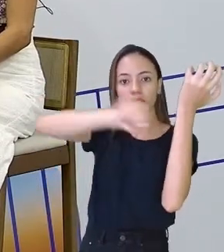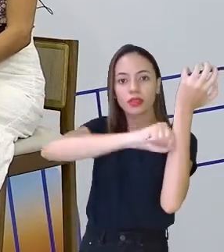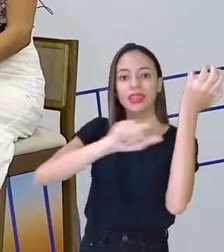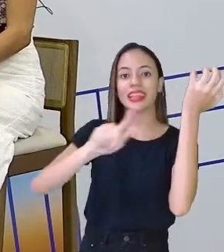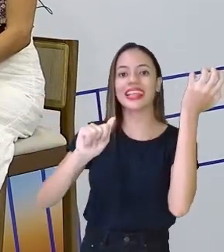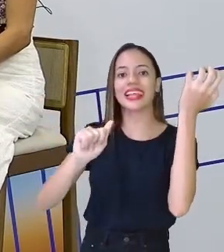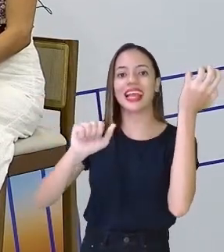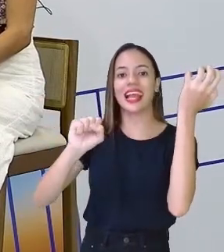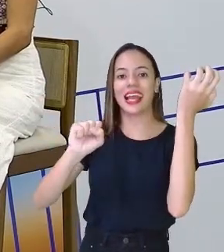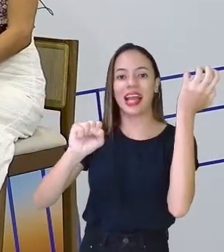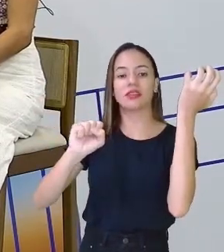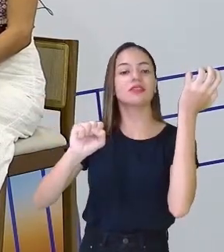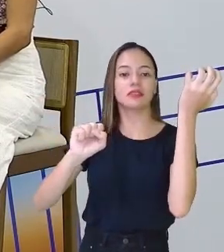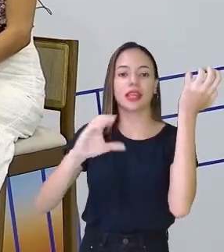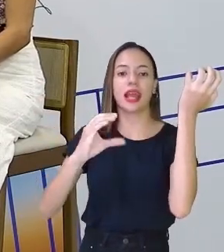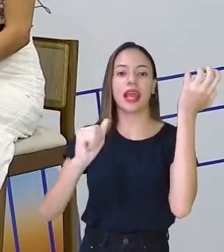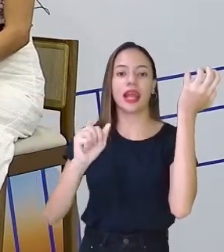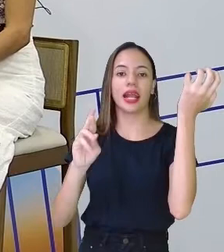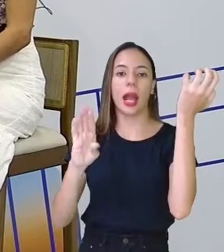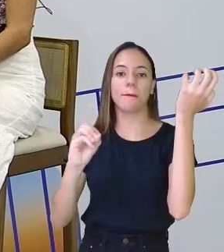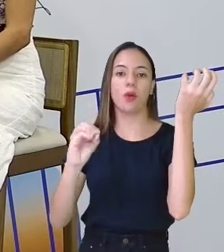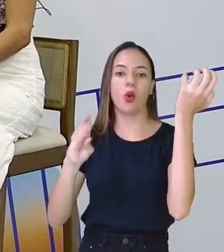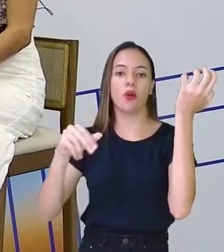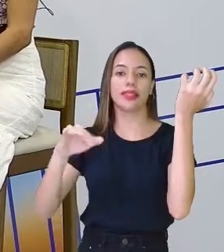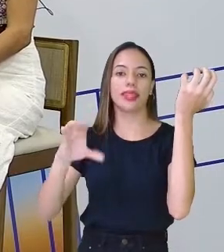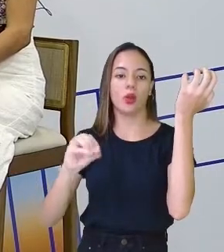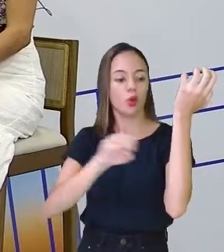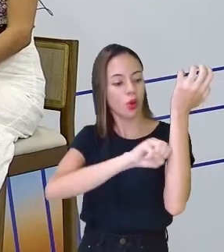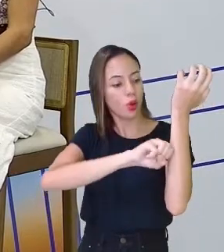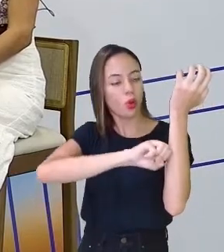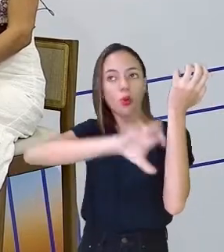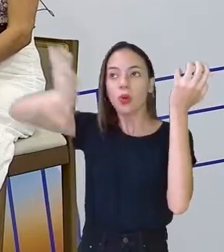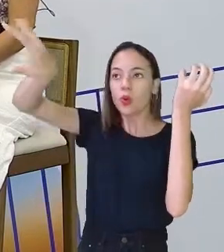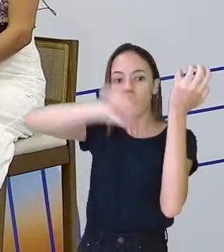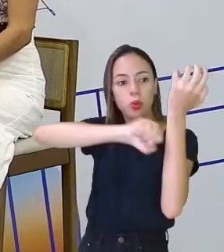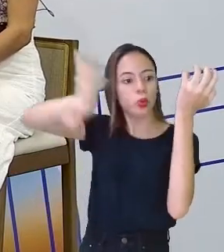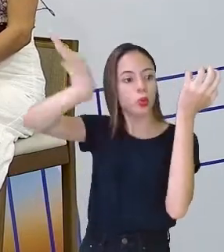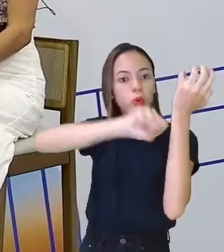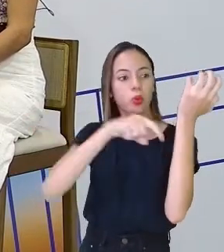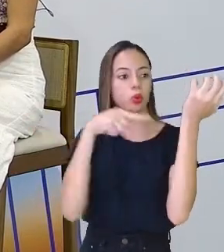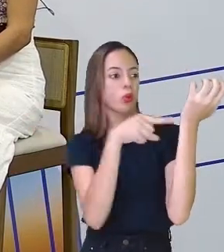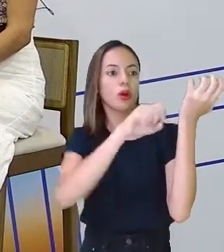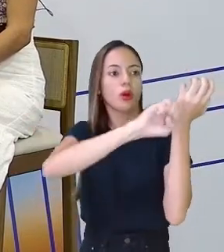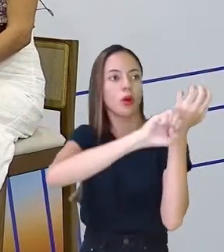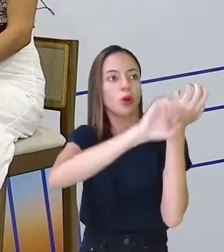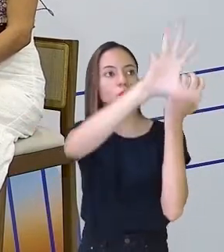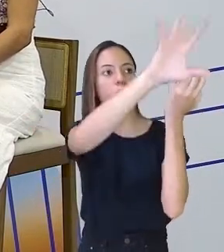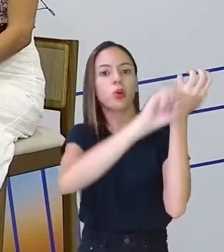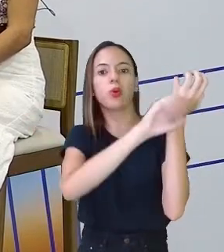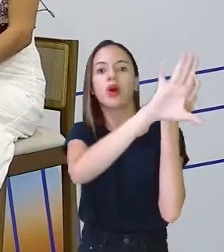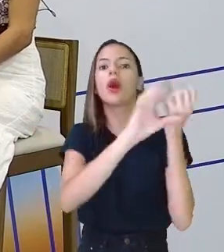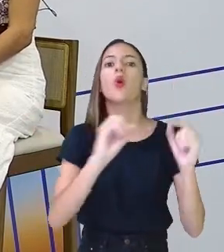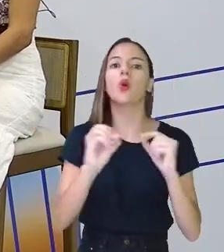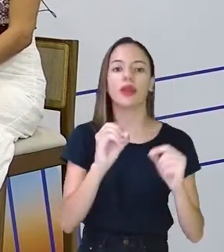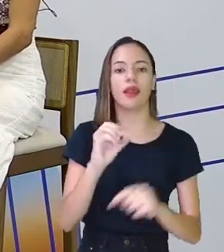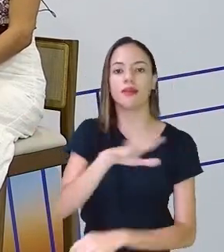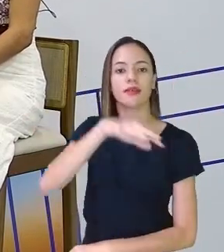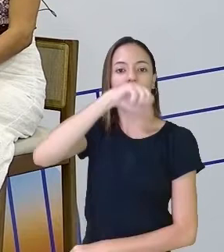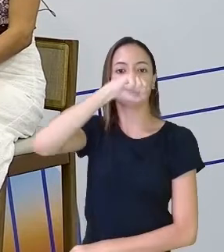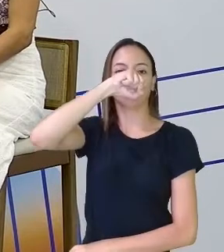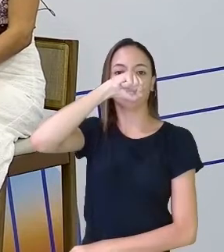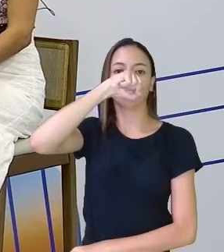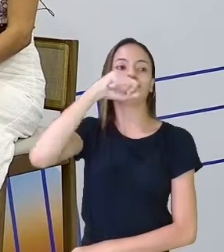libera o ar da vida, que é o oxigênio que a gente respira e que a terra precisa dele para